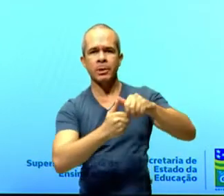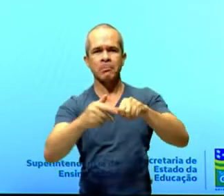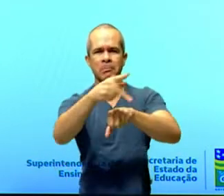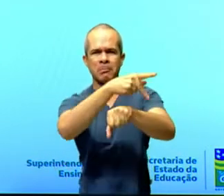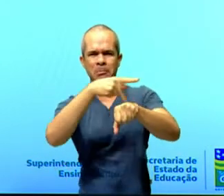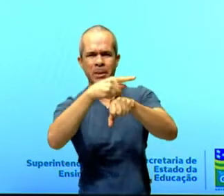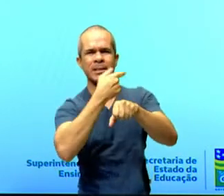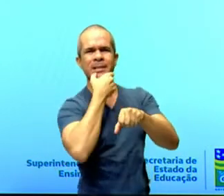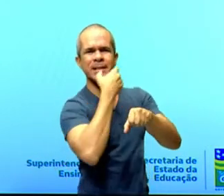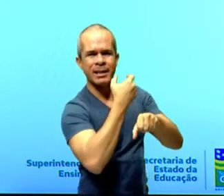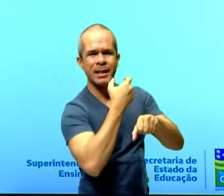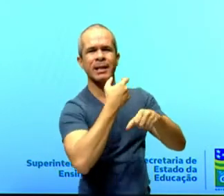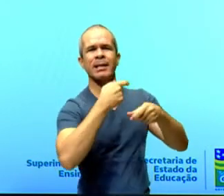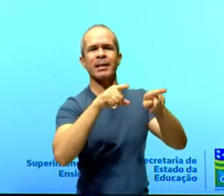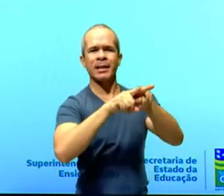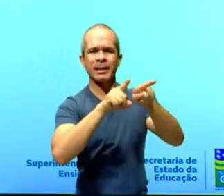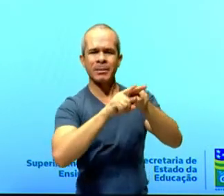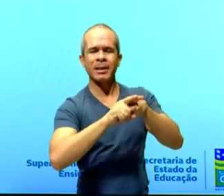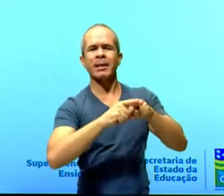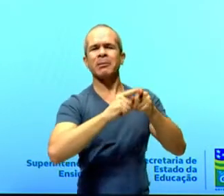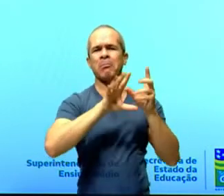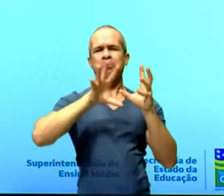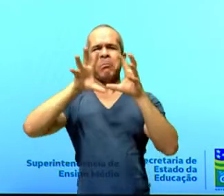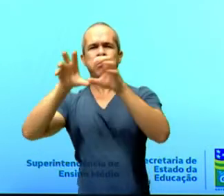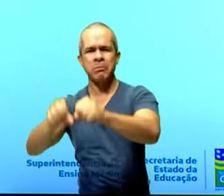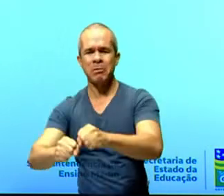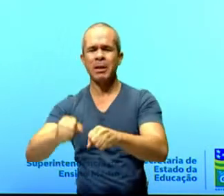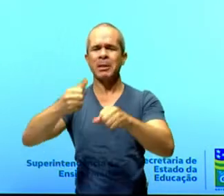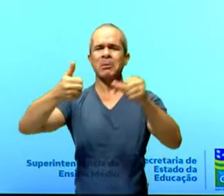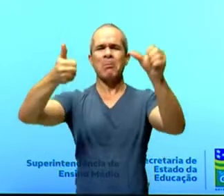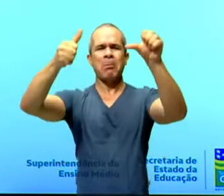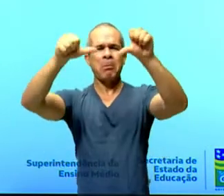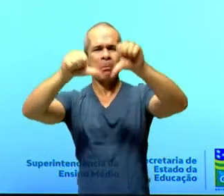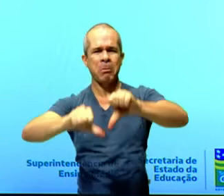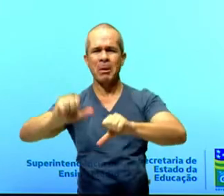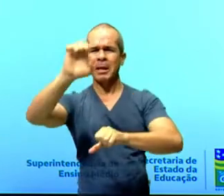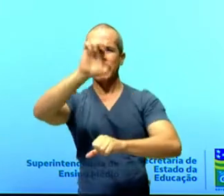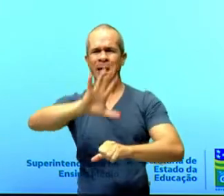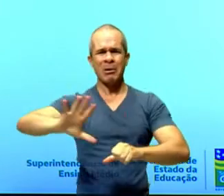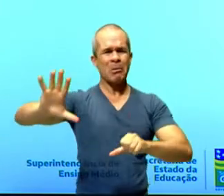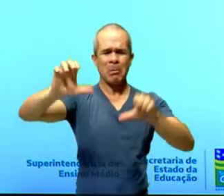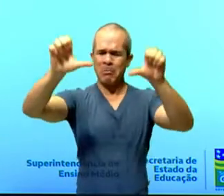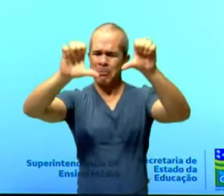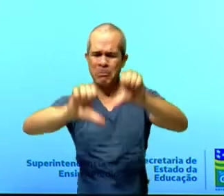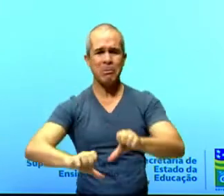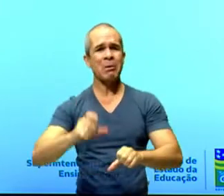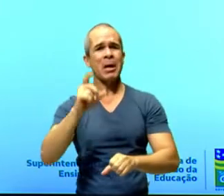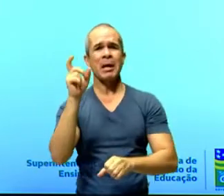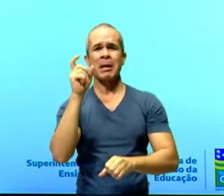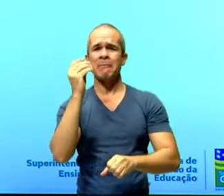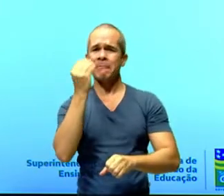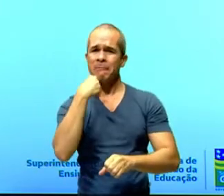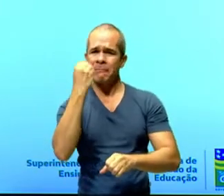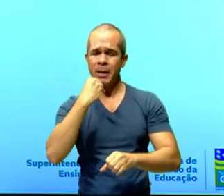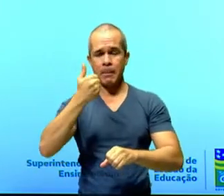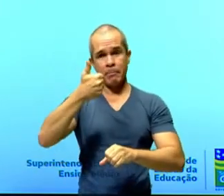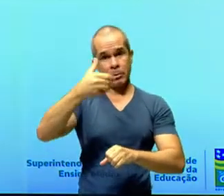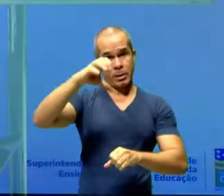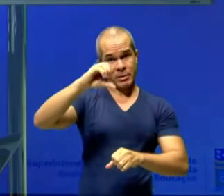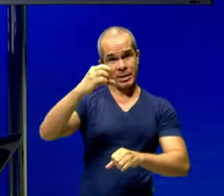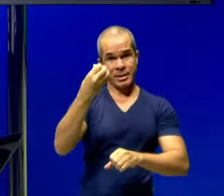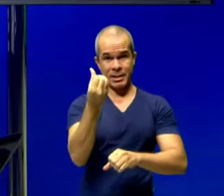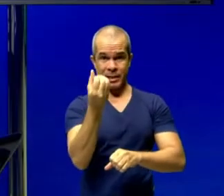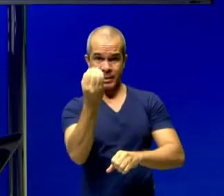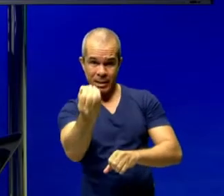potências saem enfraquecidas, essas nações europeias e a partir de 1960 surgem os